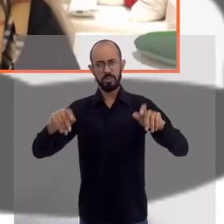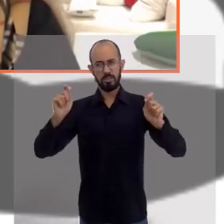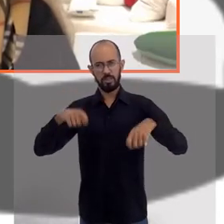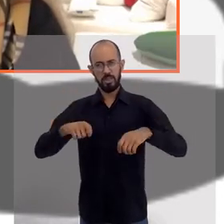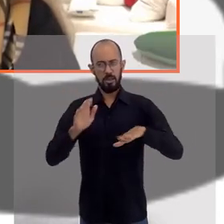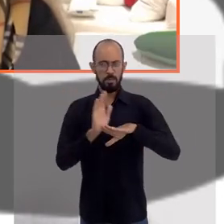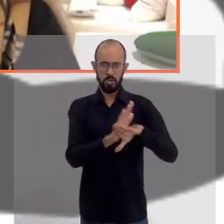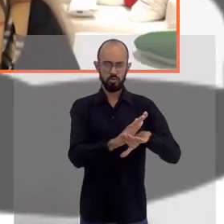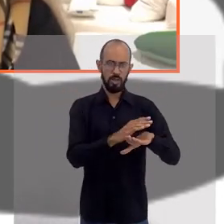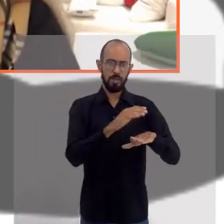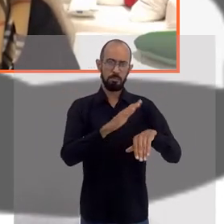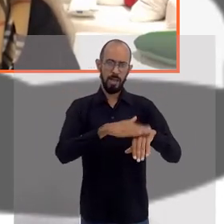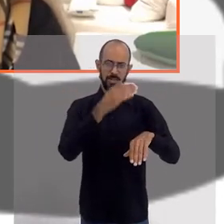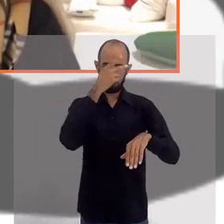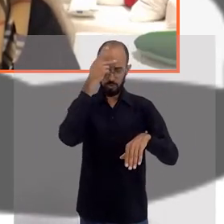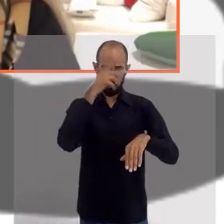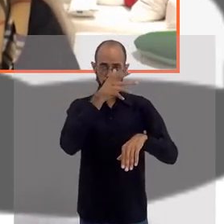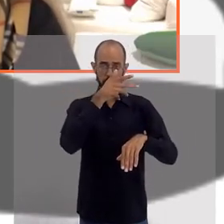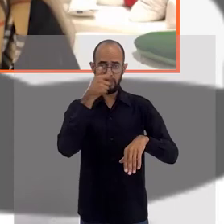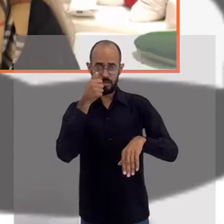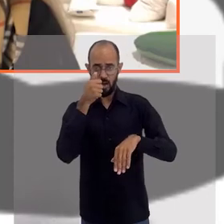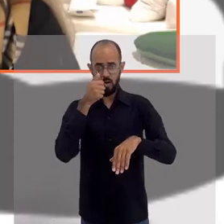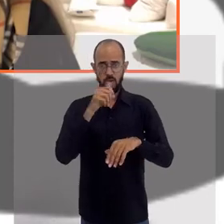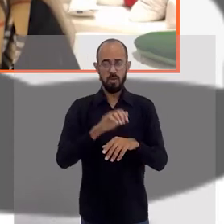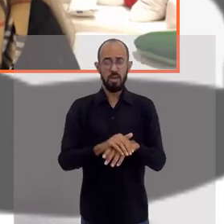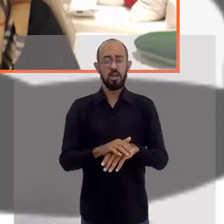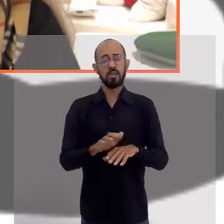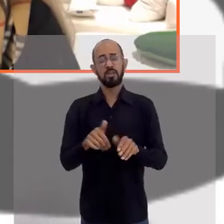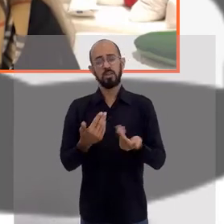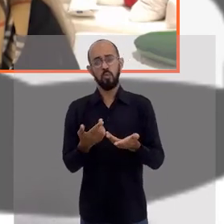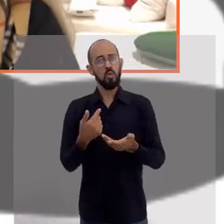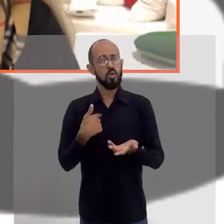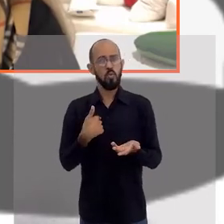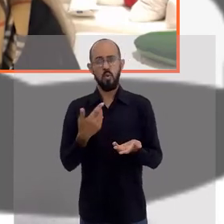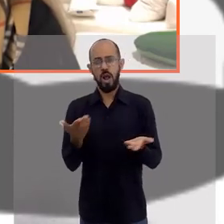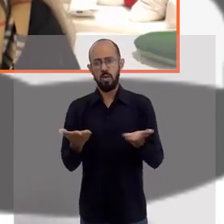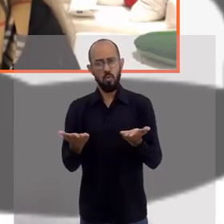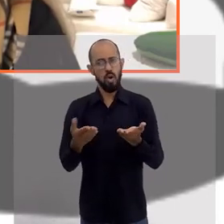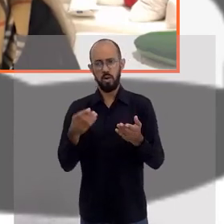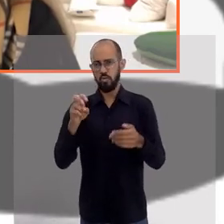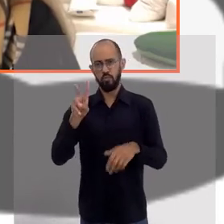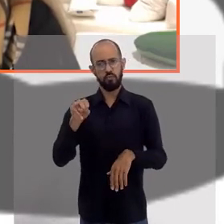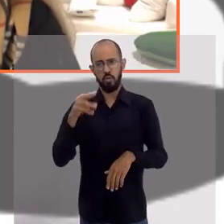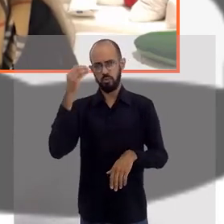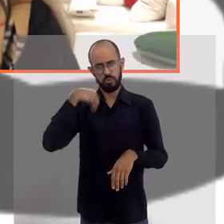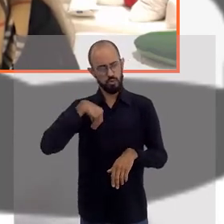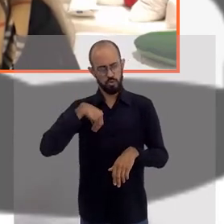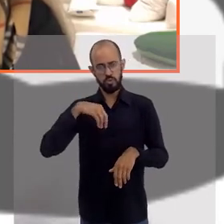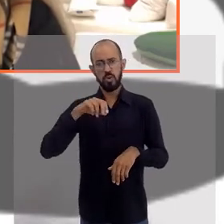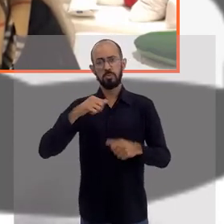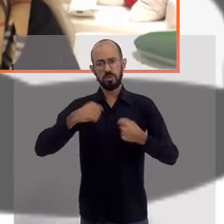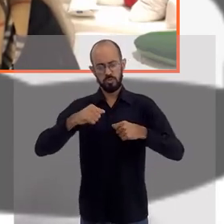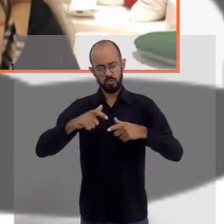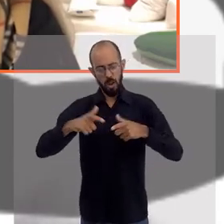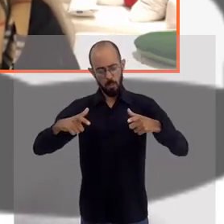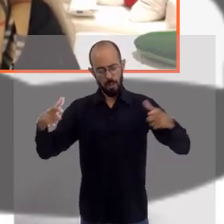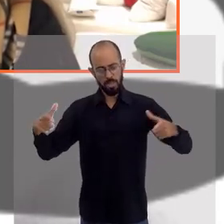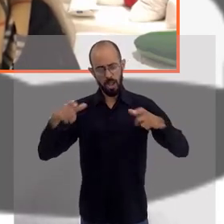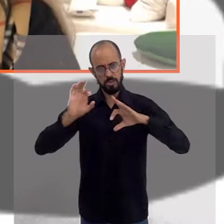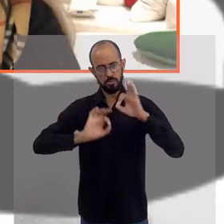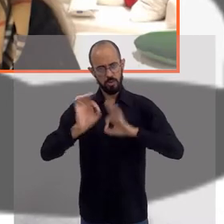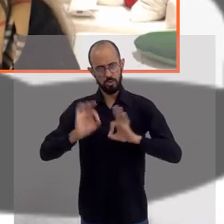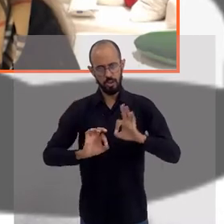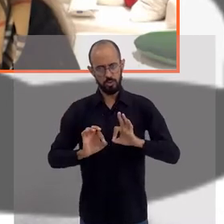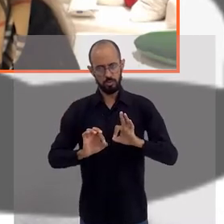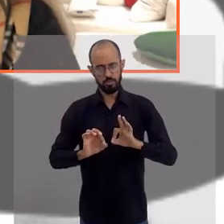pessoas precisando ser recuperadas. Então, jamais, pelo menos por agora, eu não vou desistir, eu preciso aumentar esse projeto.